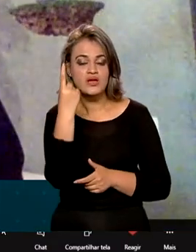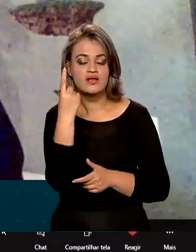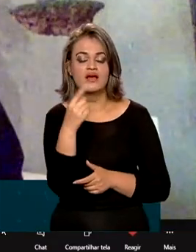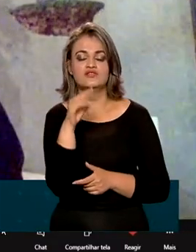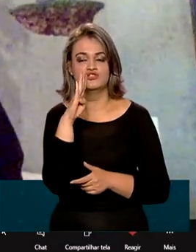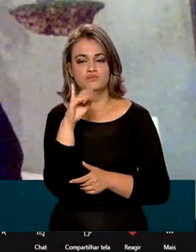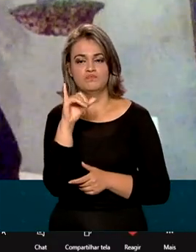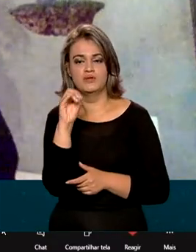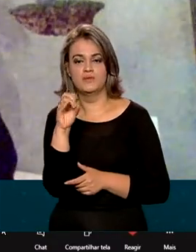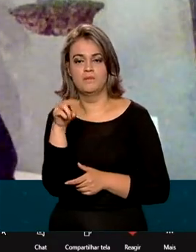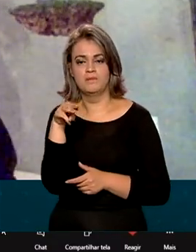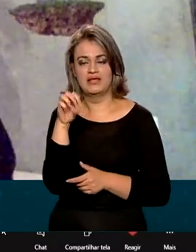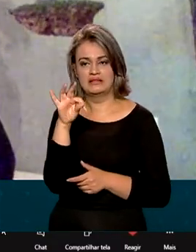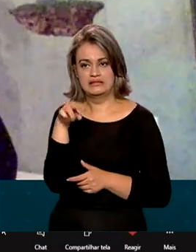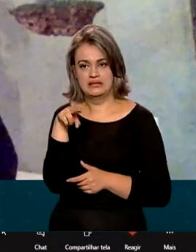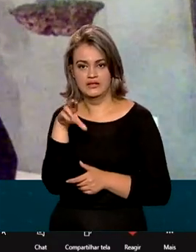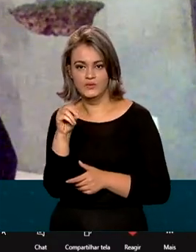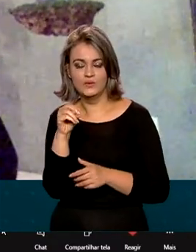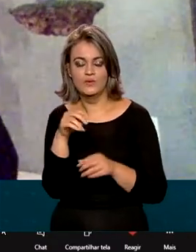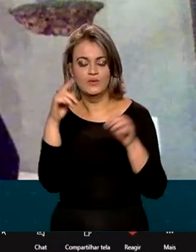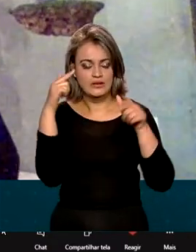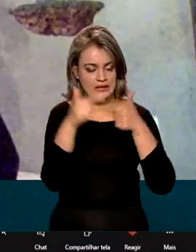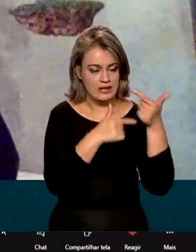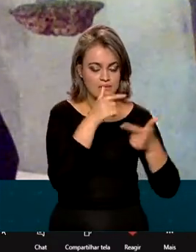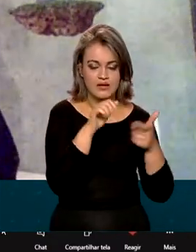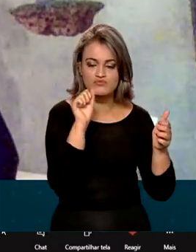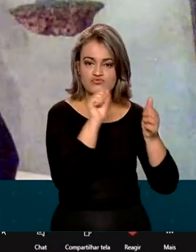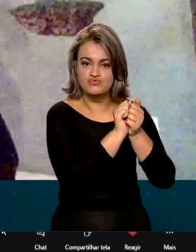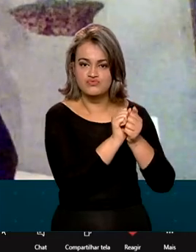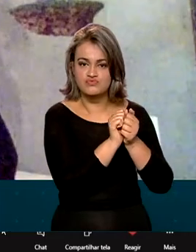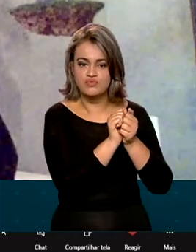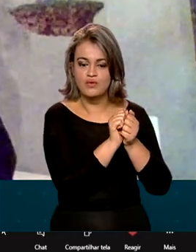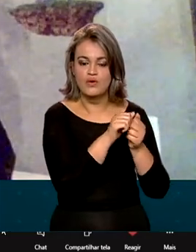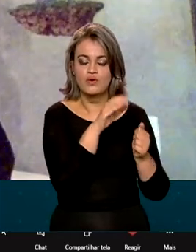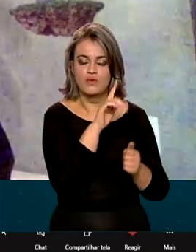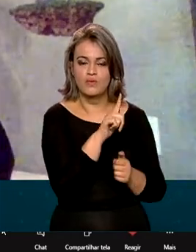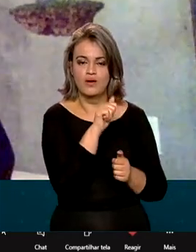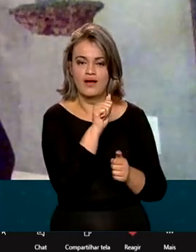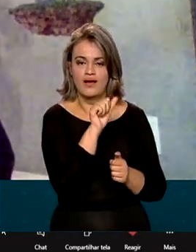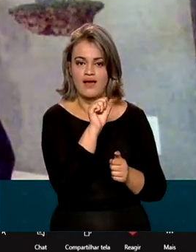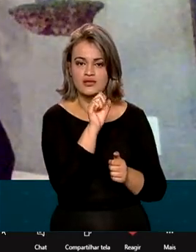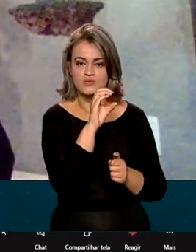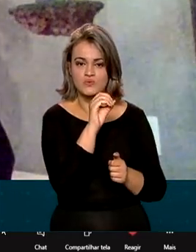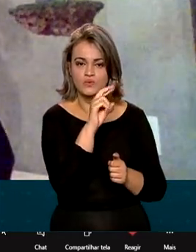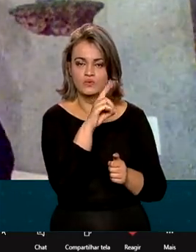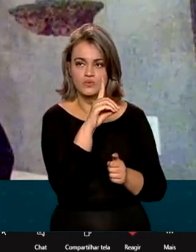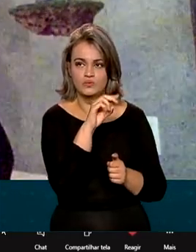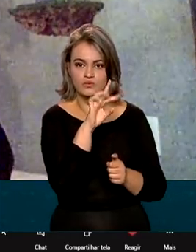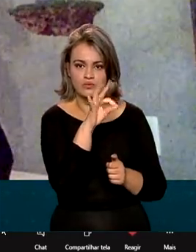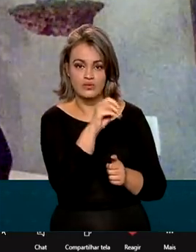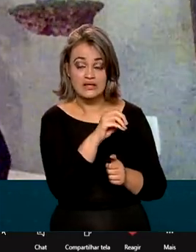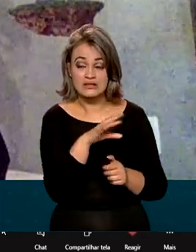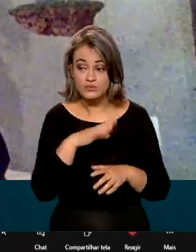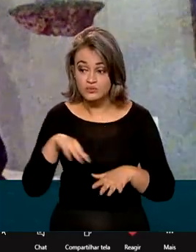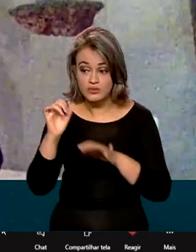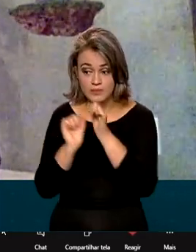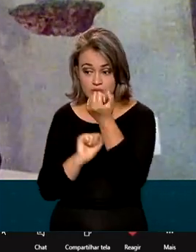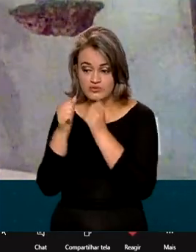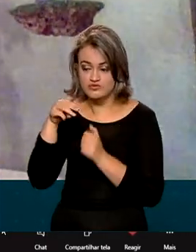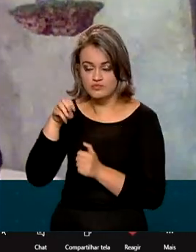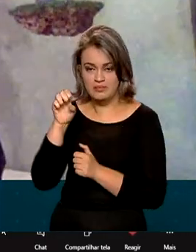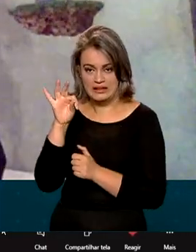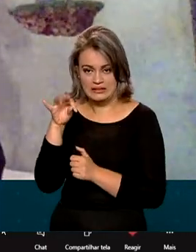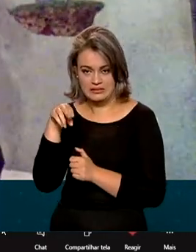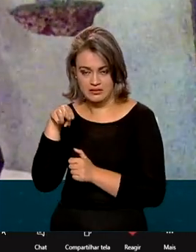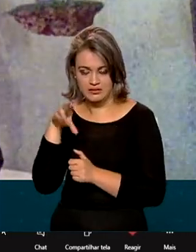biometano hoje no Brasil que está conectada diretamente no gasoduto. Então, toda a produção do biometano dessa planta é